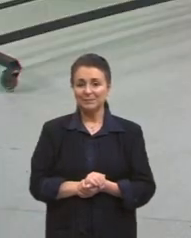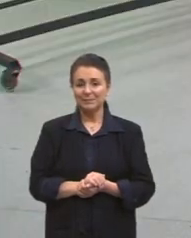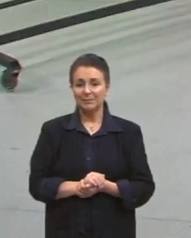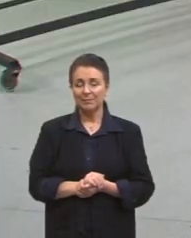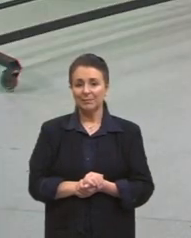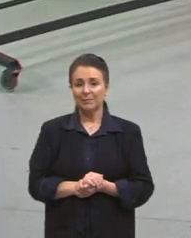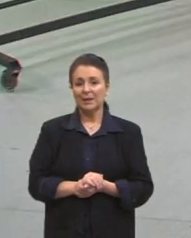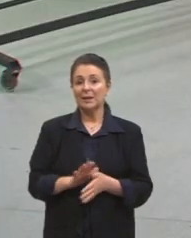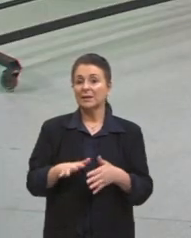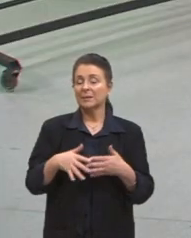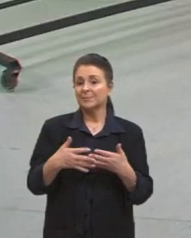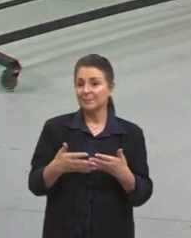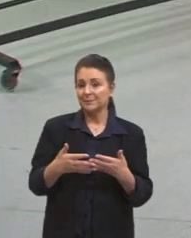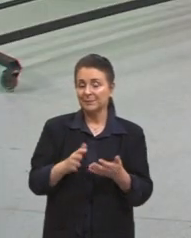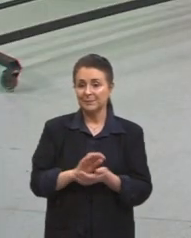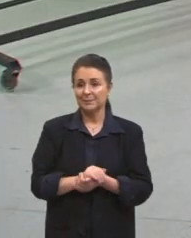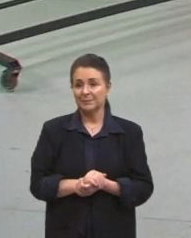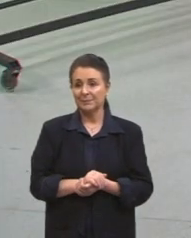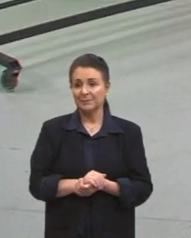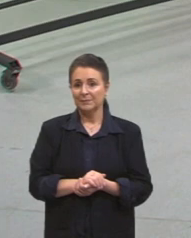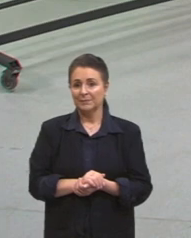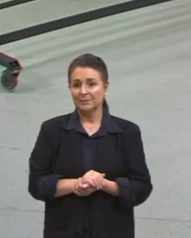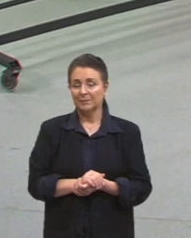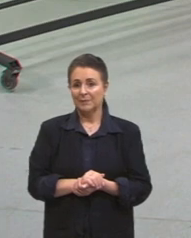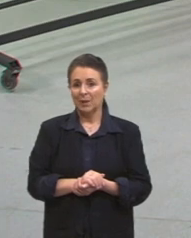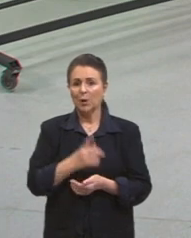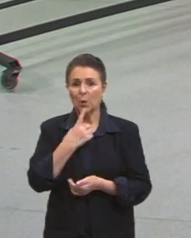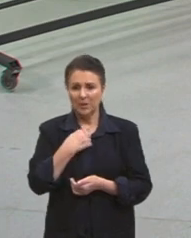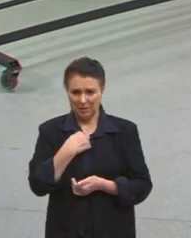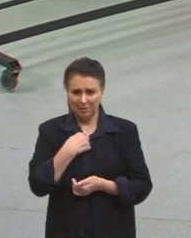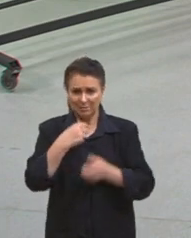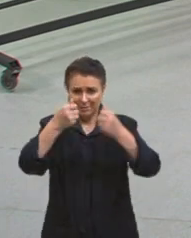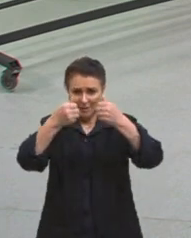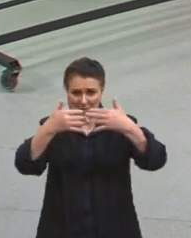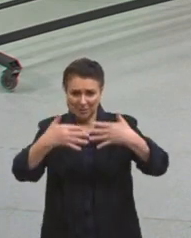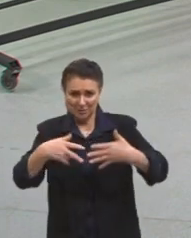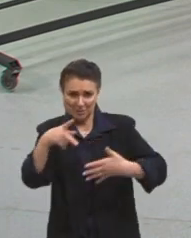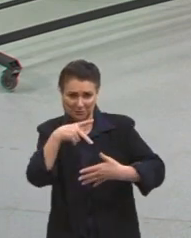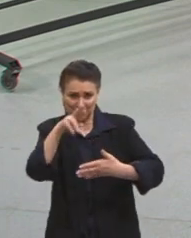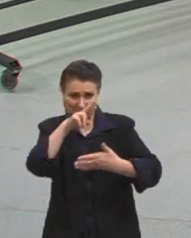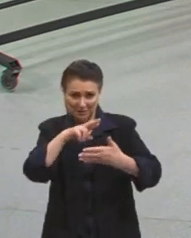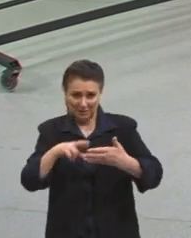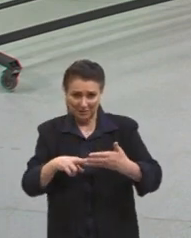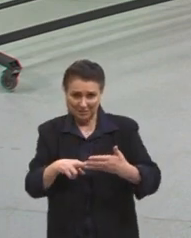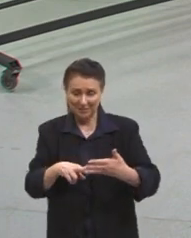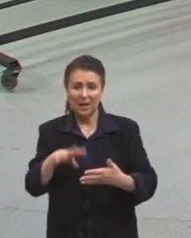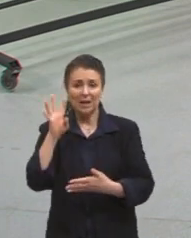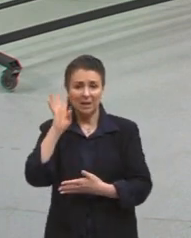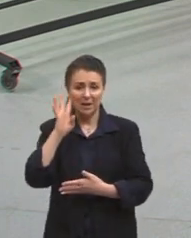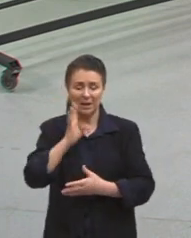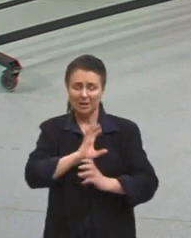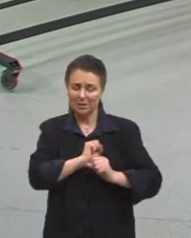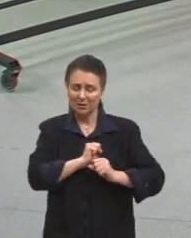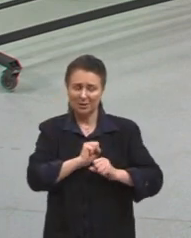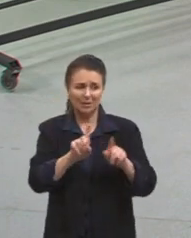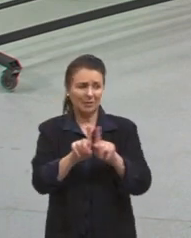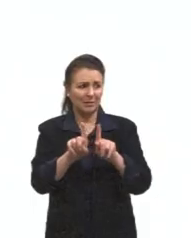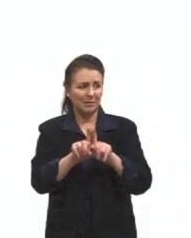Gente, então, show, né? Gostaram das explicações da prof? Muito legais. Adorei também.